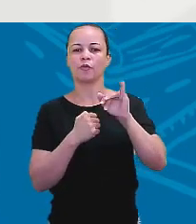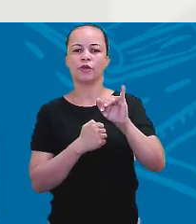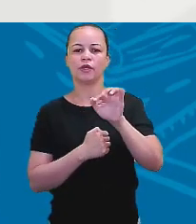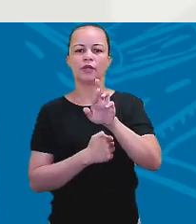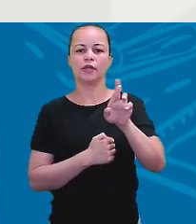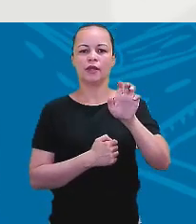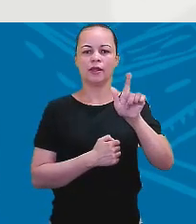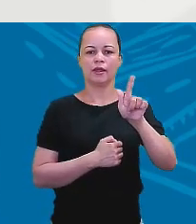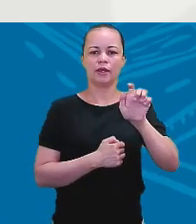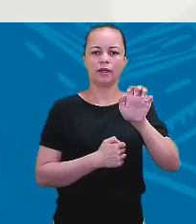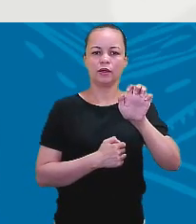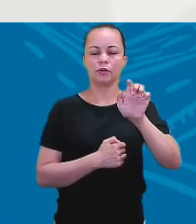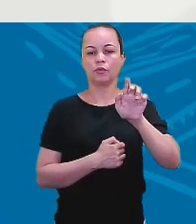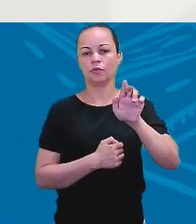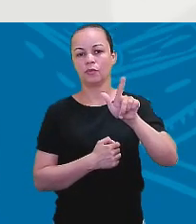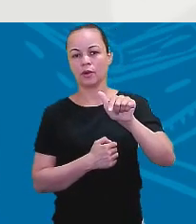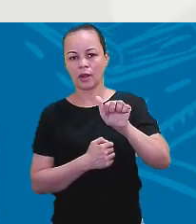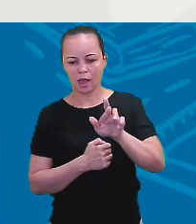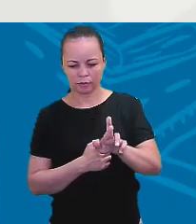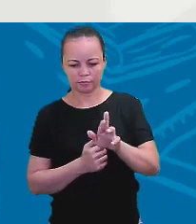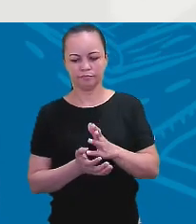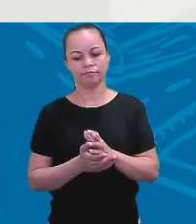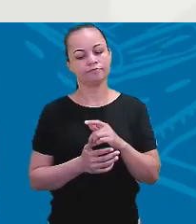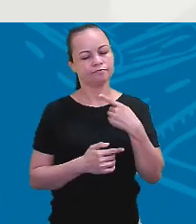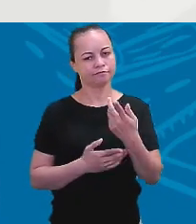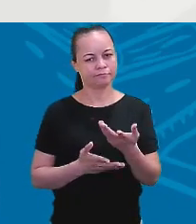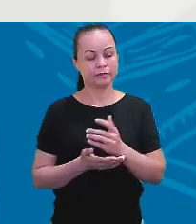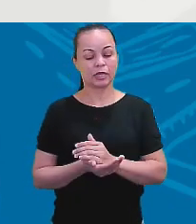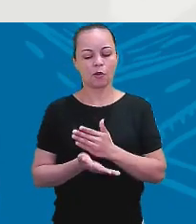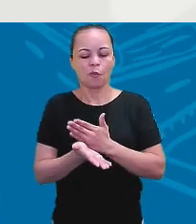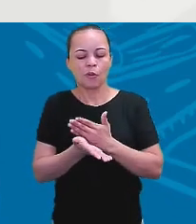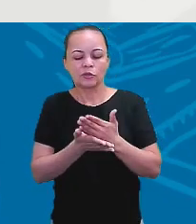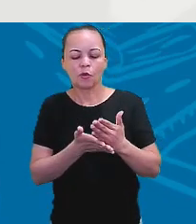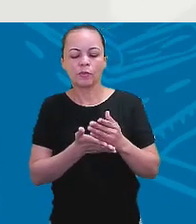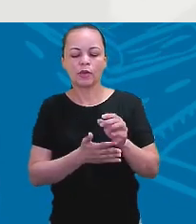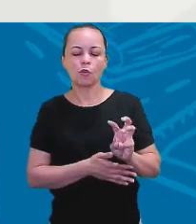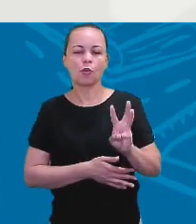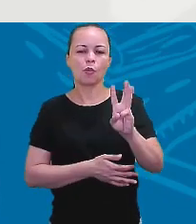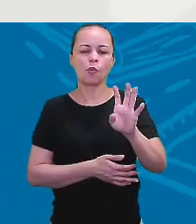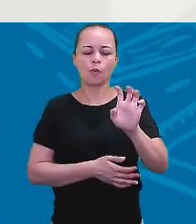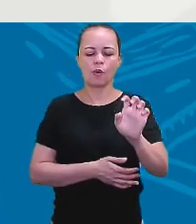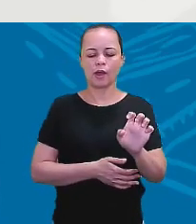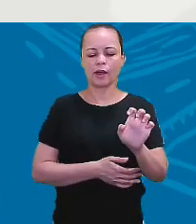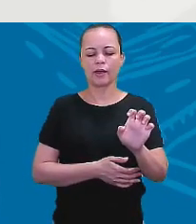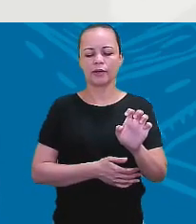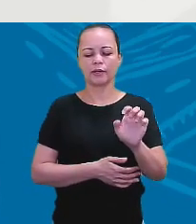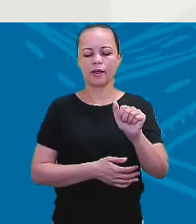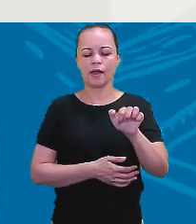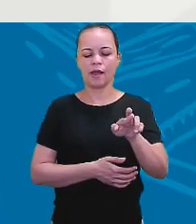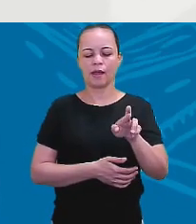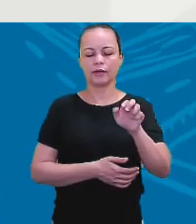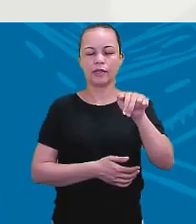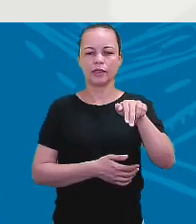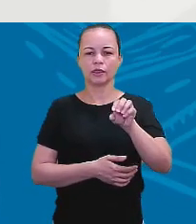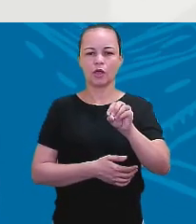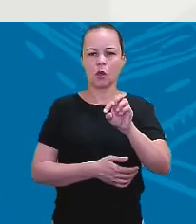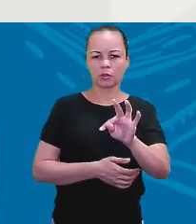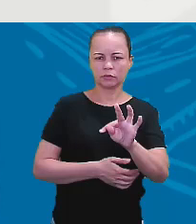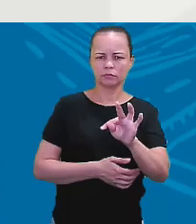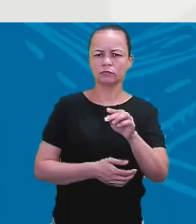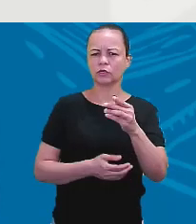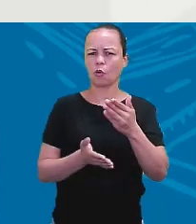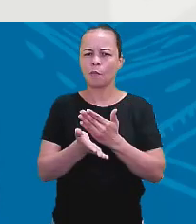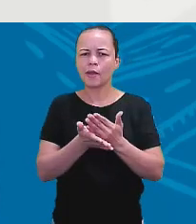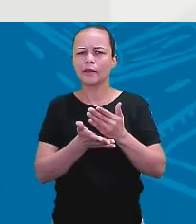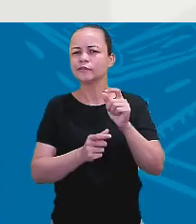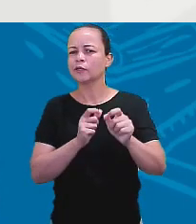Será que é? Daqui a pouco a gente vê. Quando começa por we are not, então we are,